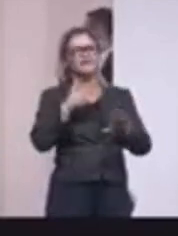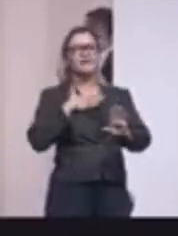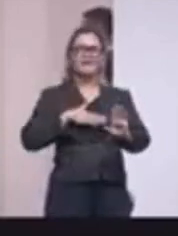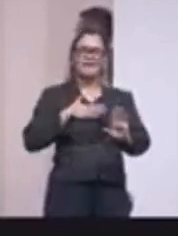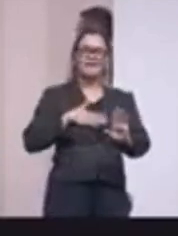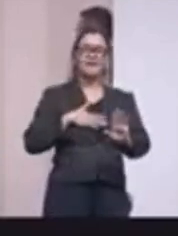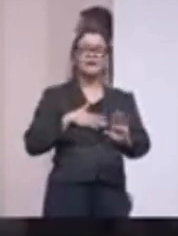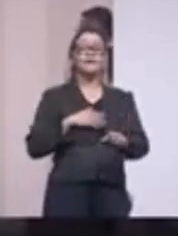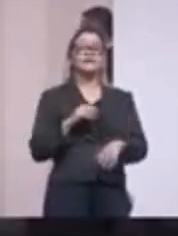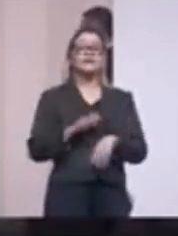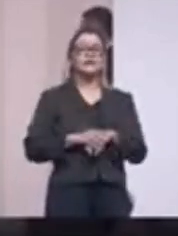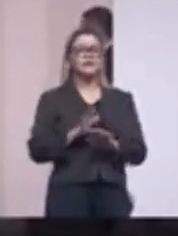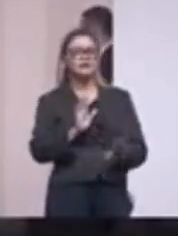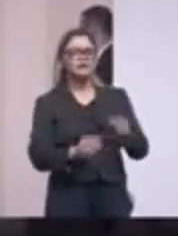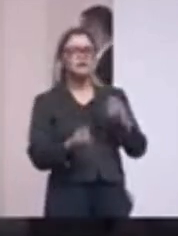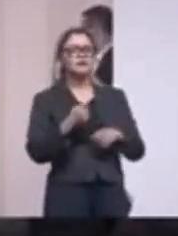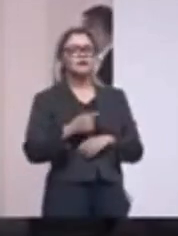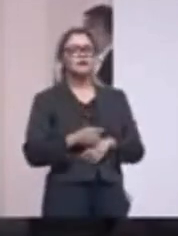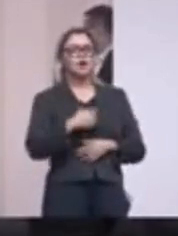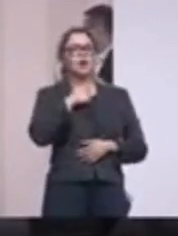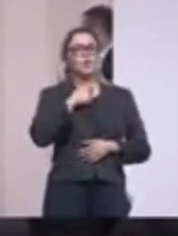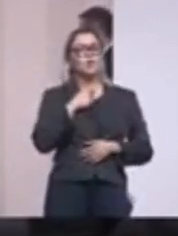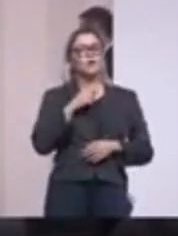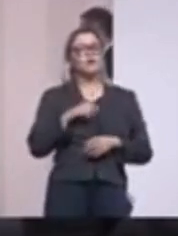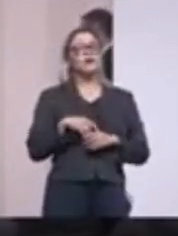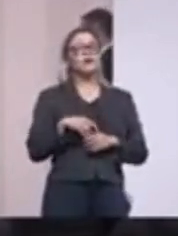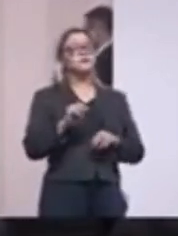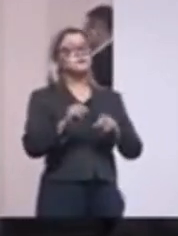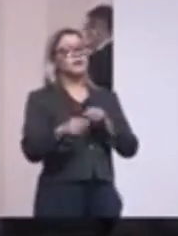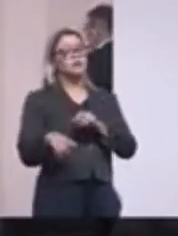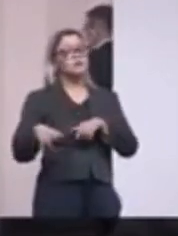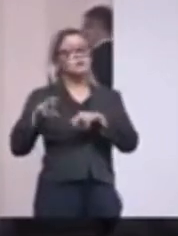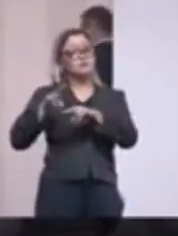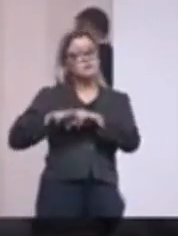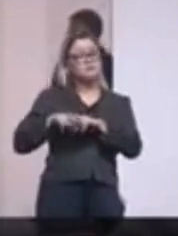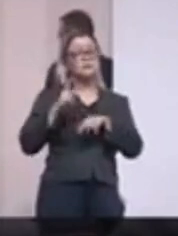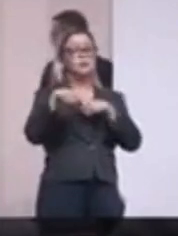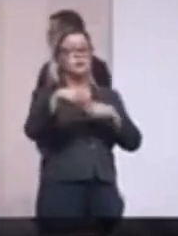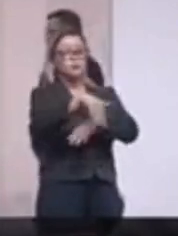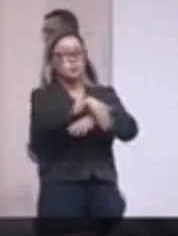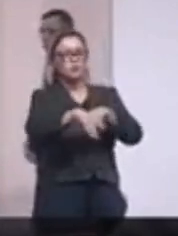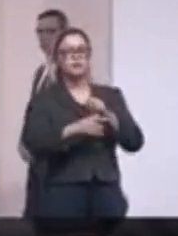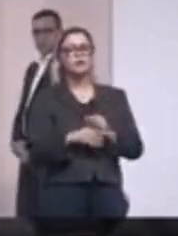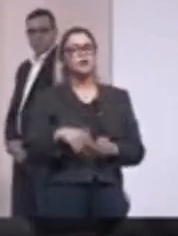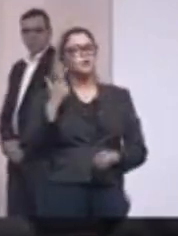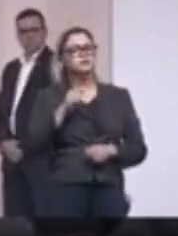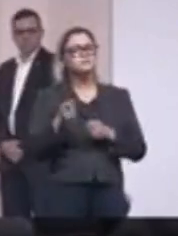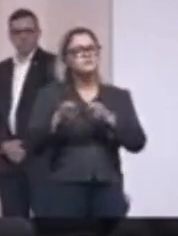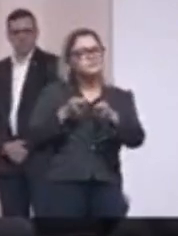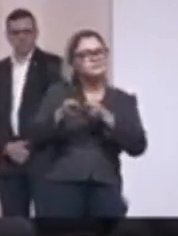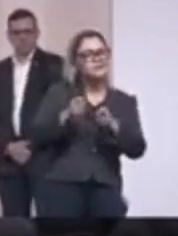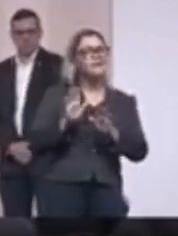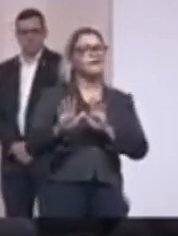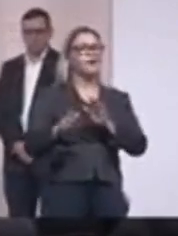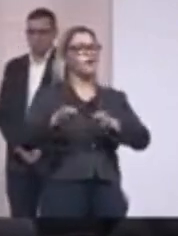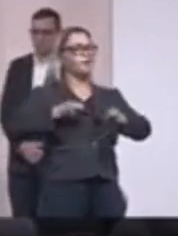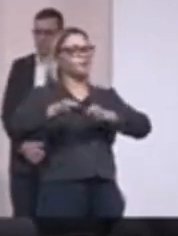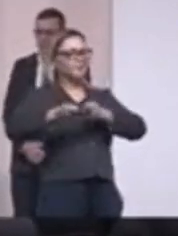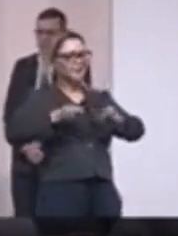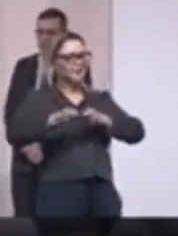vai ter que mesclar um pouquinho, gabinete e rua. Então, nós conseguimos, não é, doutor Arthur, segurar um pouco o Nico aí, porque